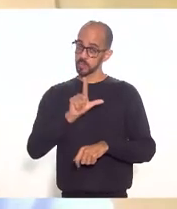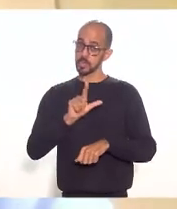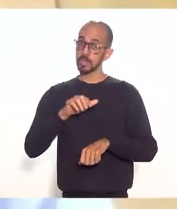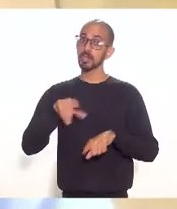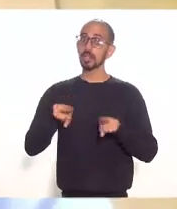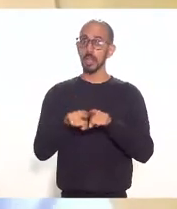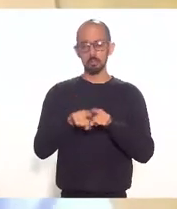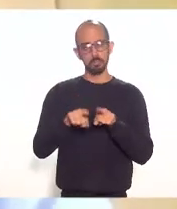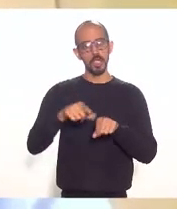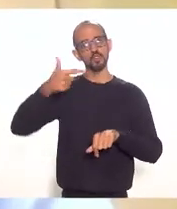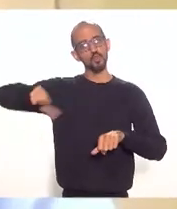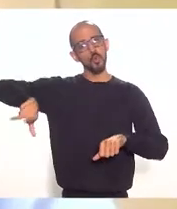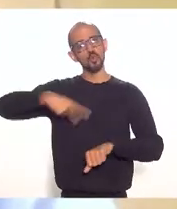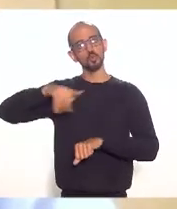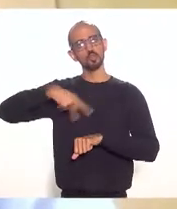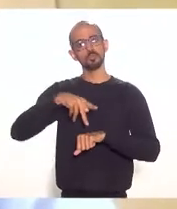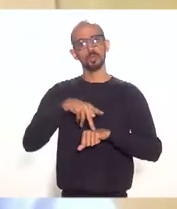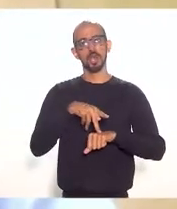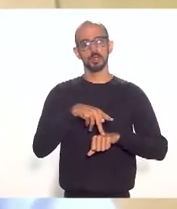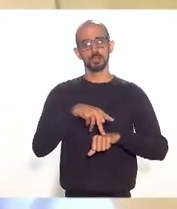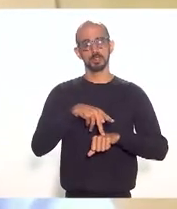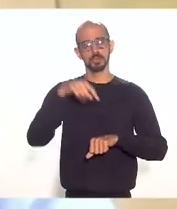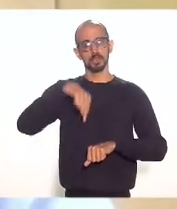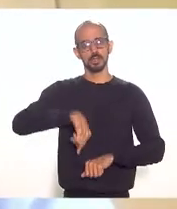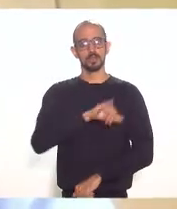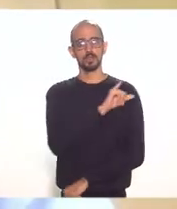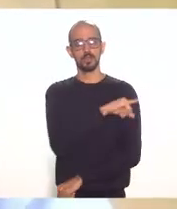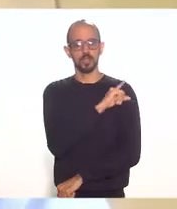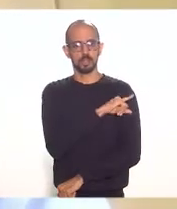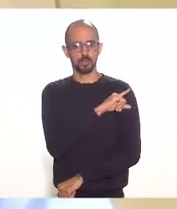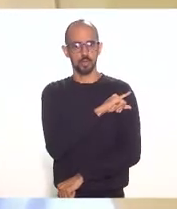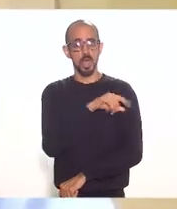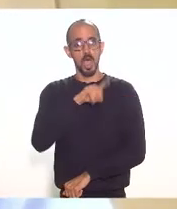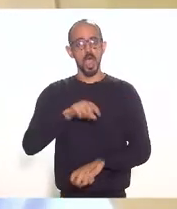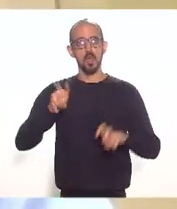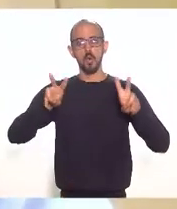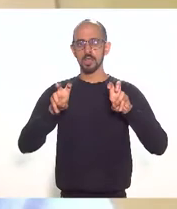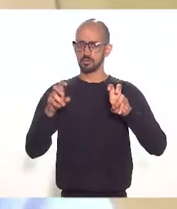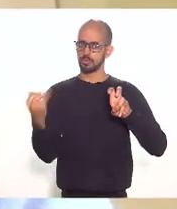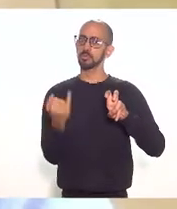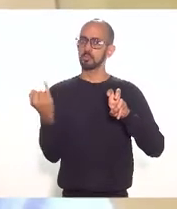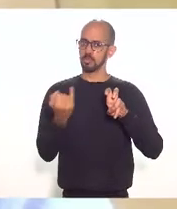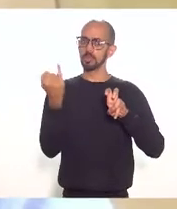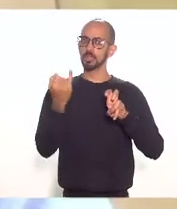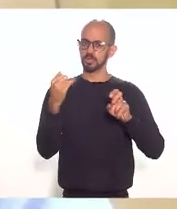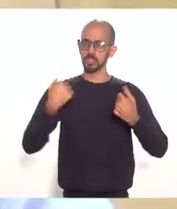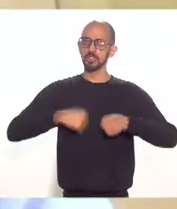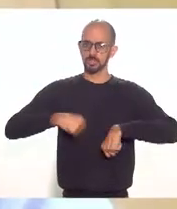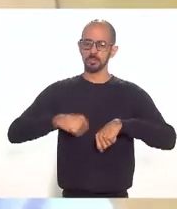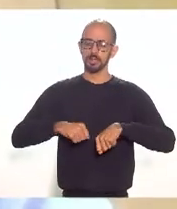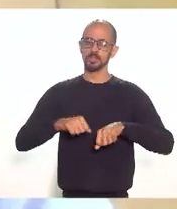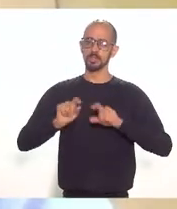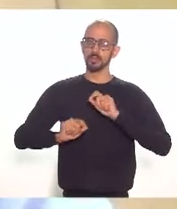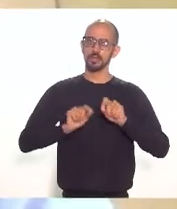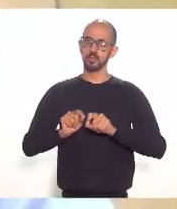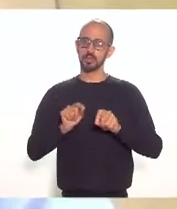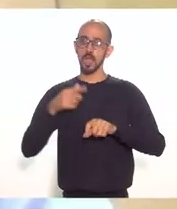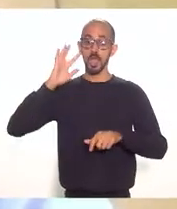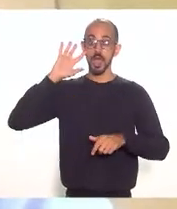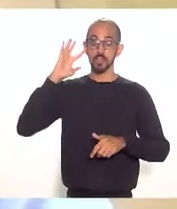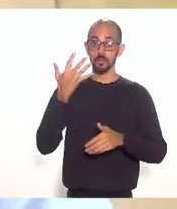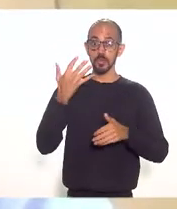internacionais para o Rio de Janeiro. Então, esse é o assunto importante que a gente pretende resolver